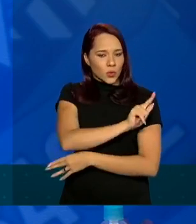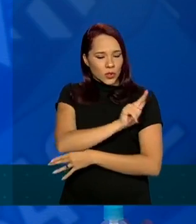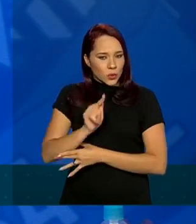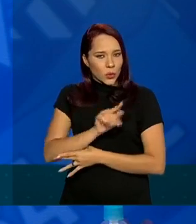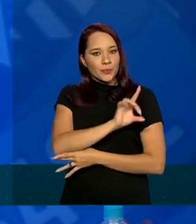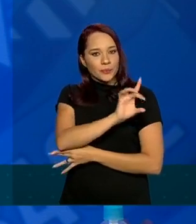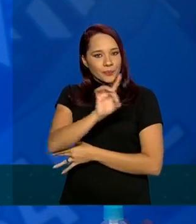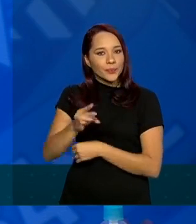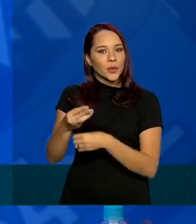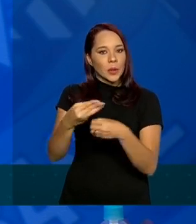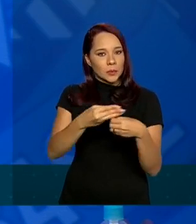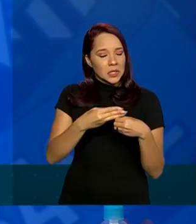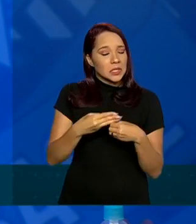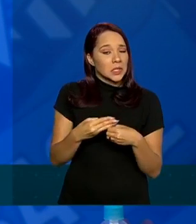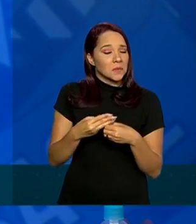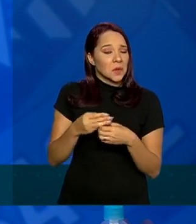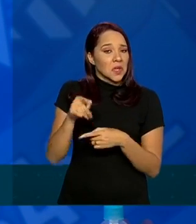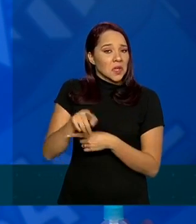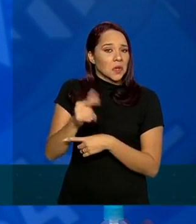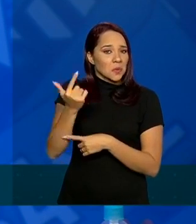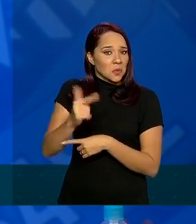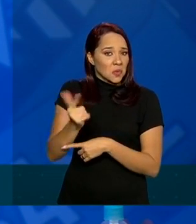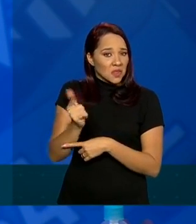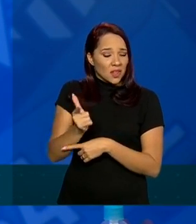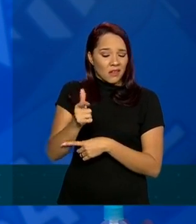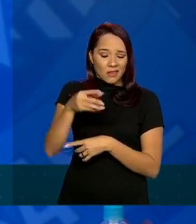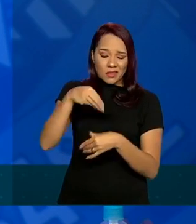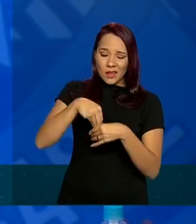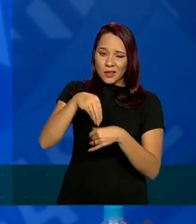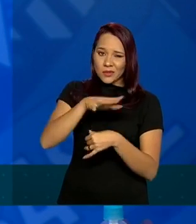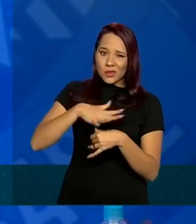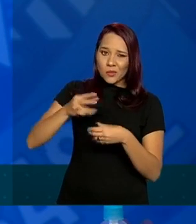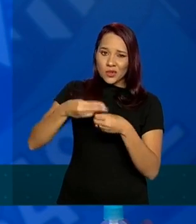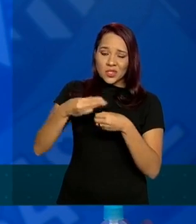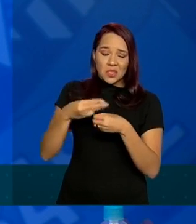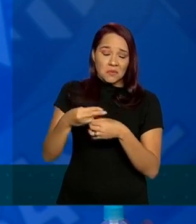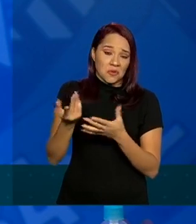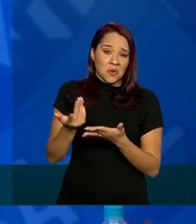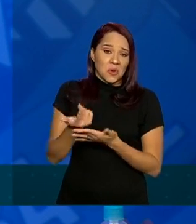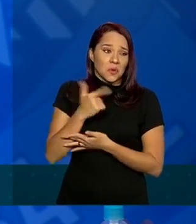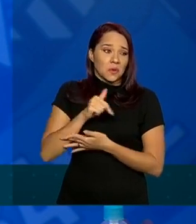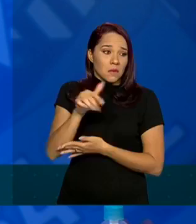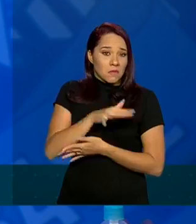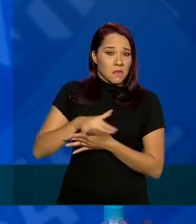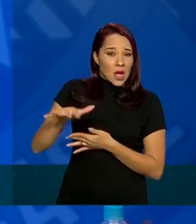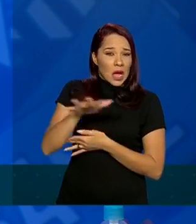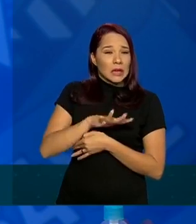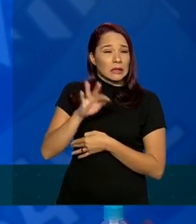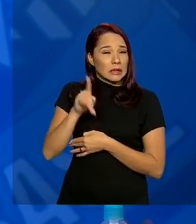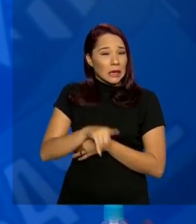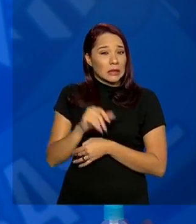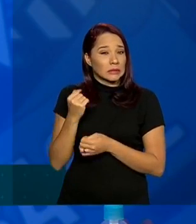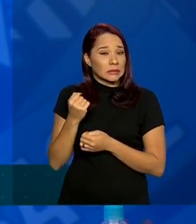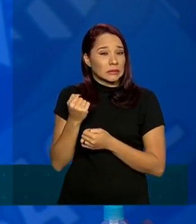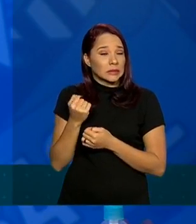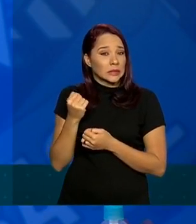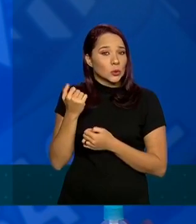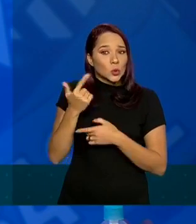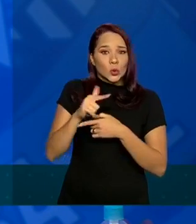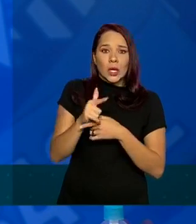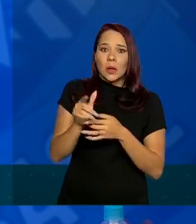municipais que não têm dentro de sua área, que ele considera uma área crítica, ele não tem